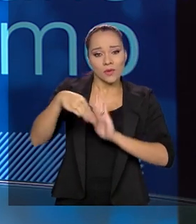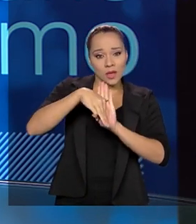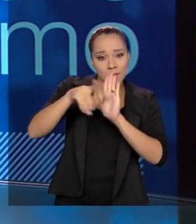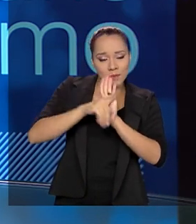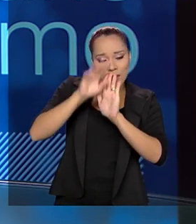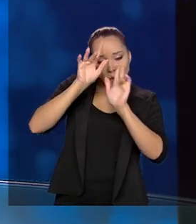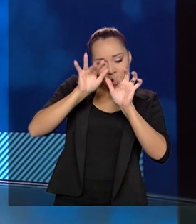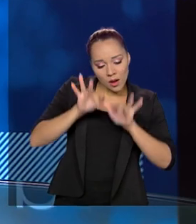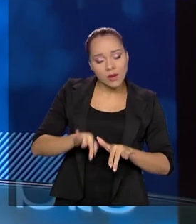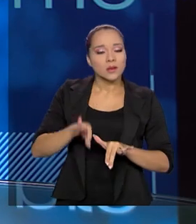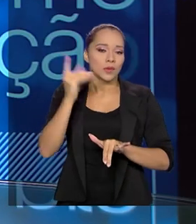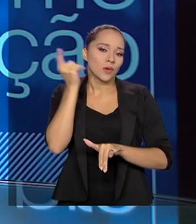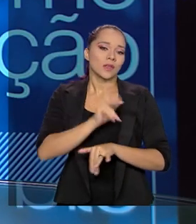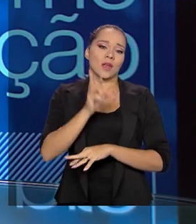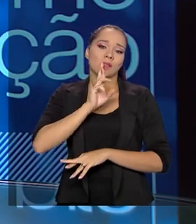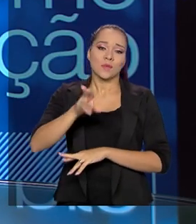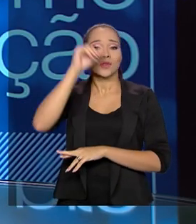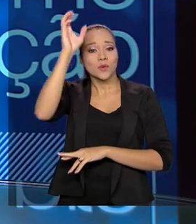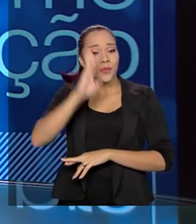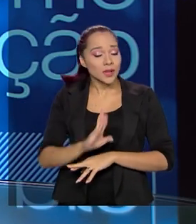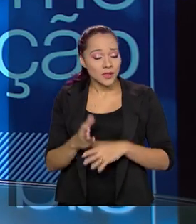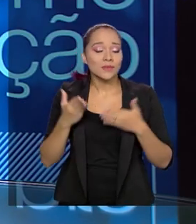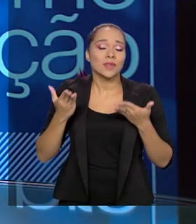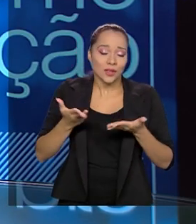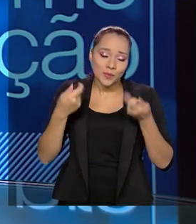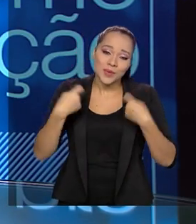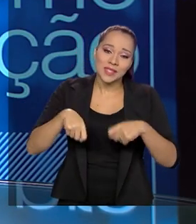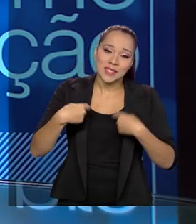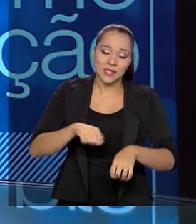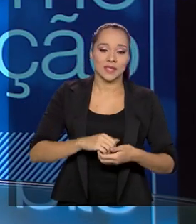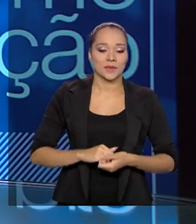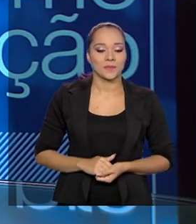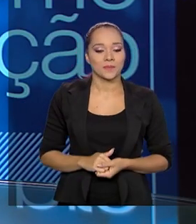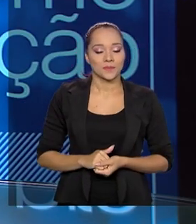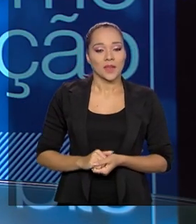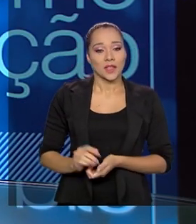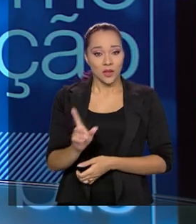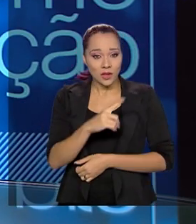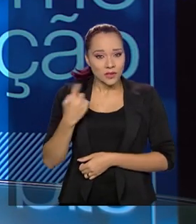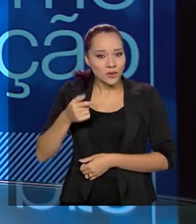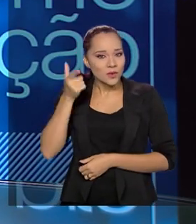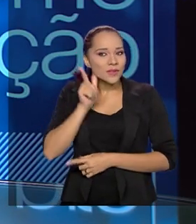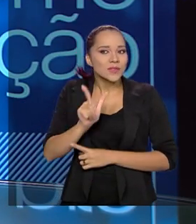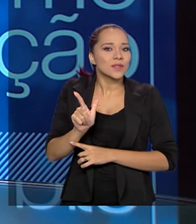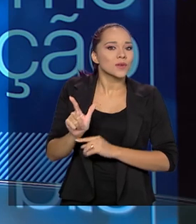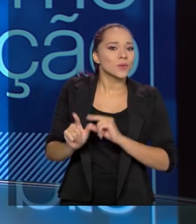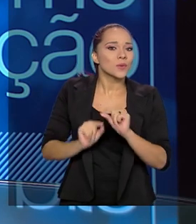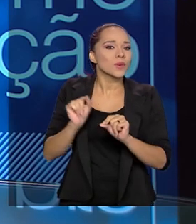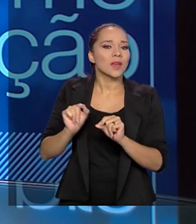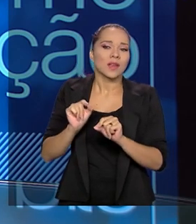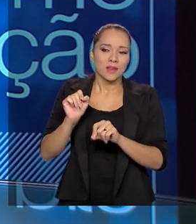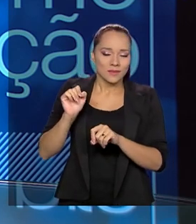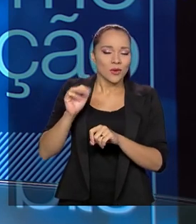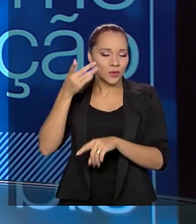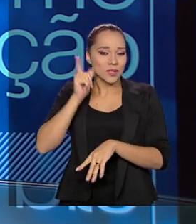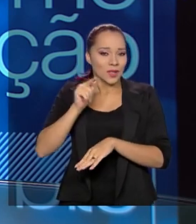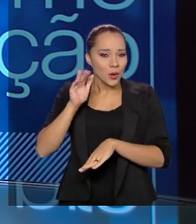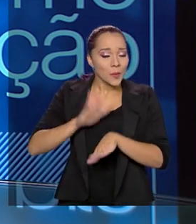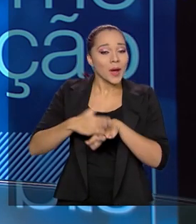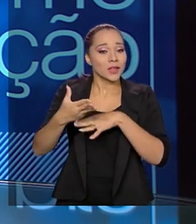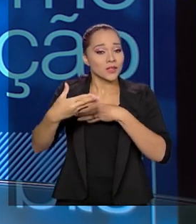realmente traga a solução que o Brasil tanto merece. Na realidade, nós ganhamos, enfim, um pouco mais de